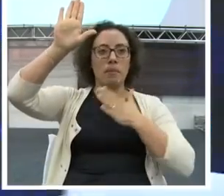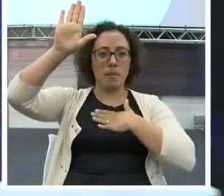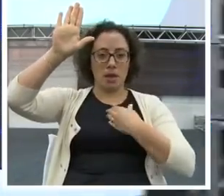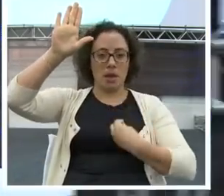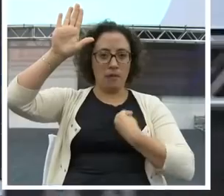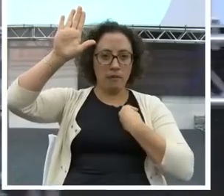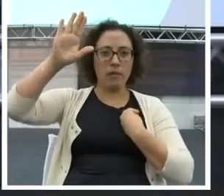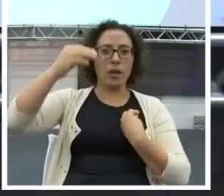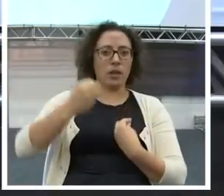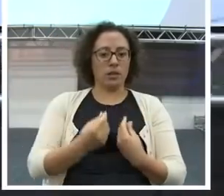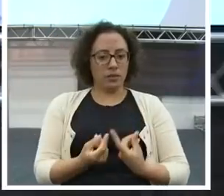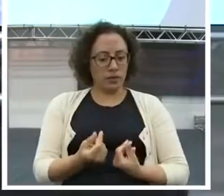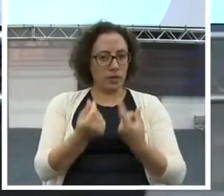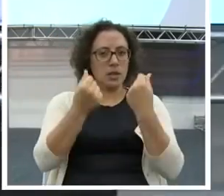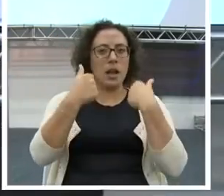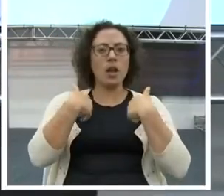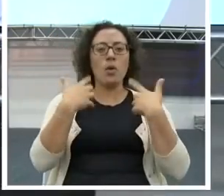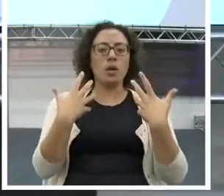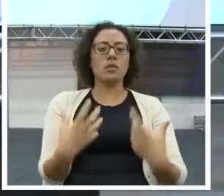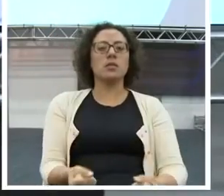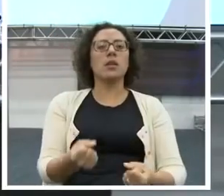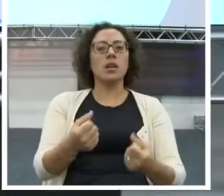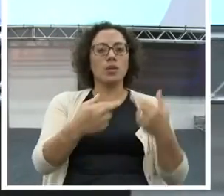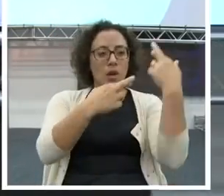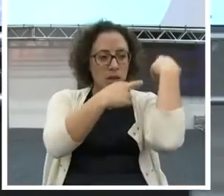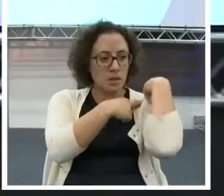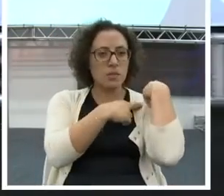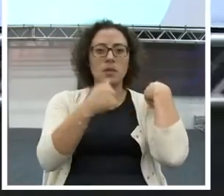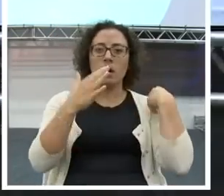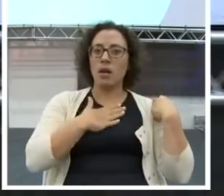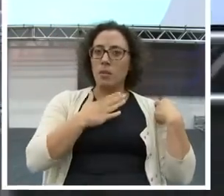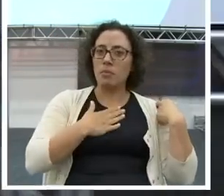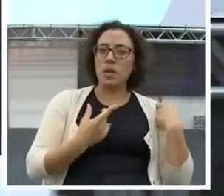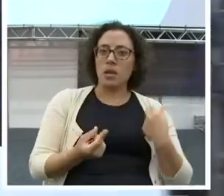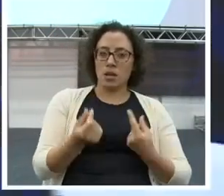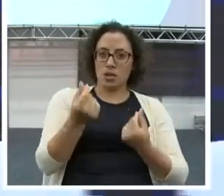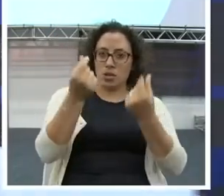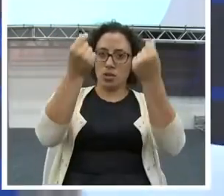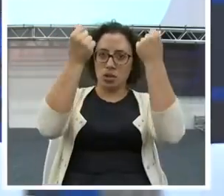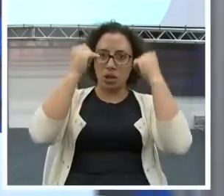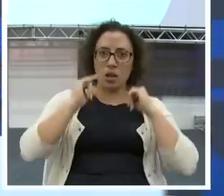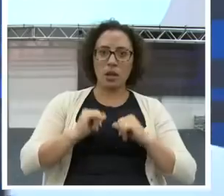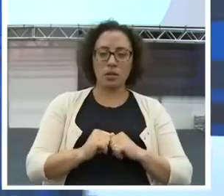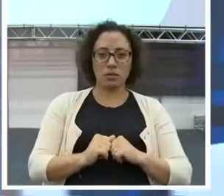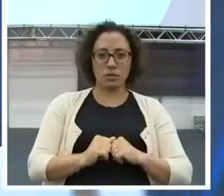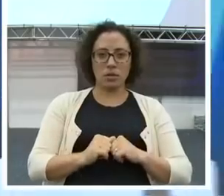vida financeira. Eu assumo a responsabilidade de construir riqueza e não sofrimento.